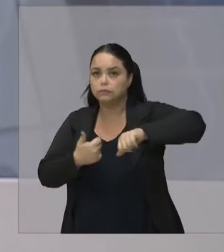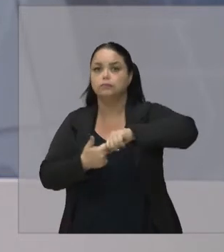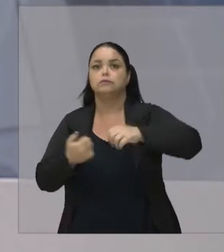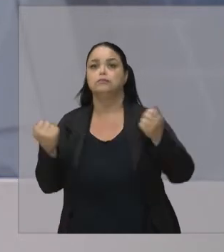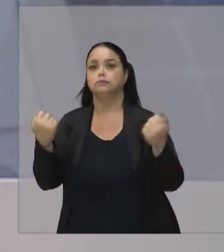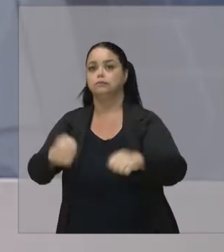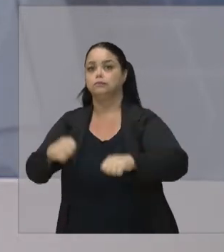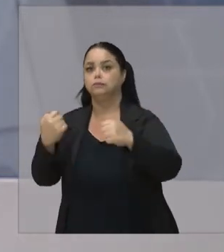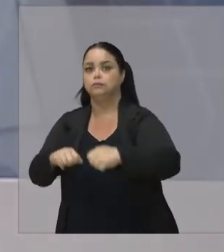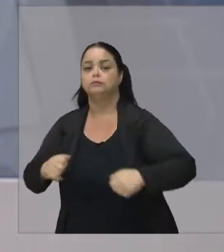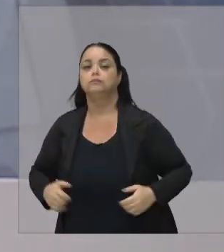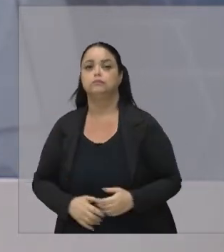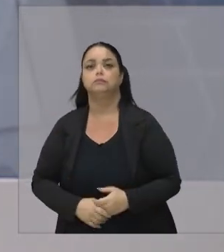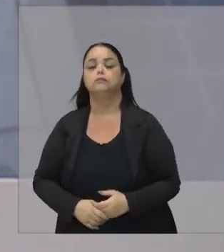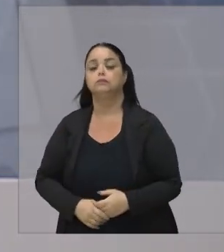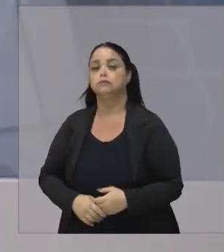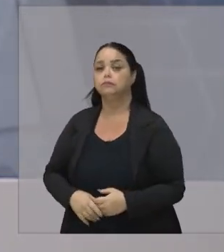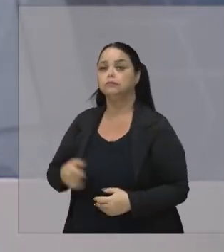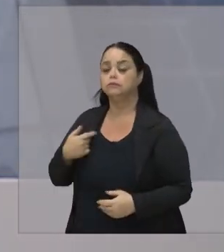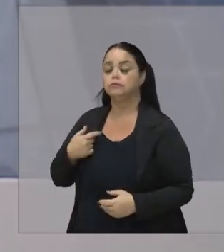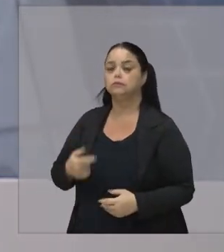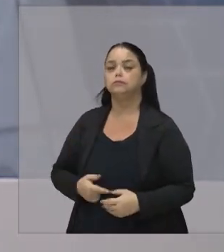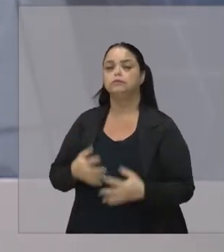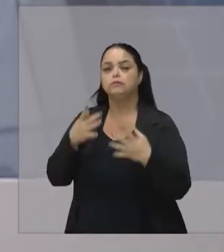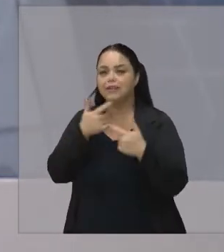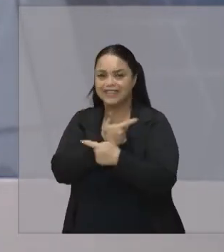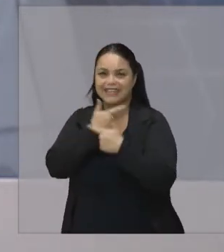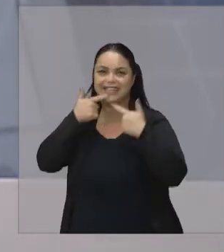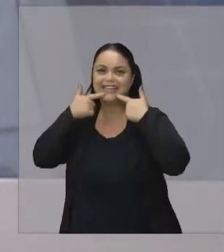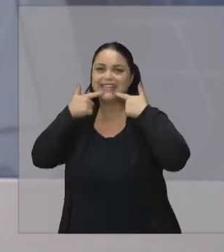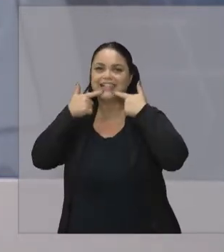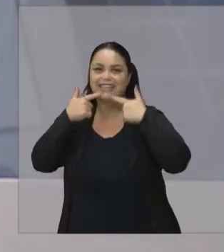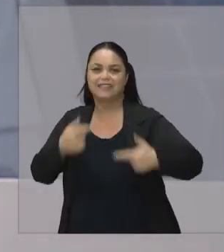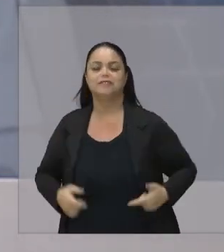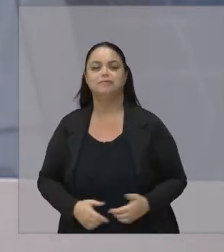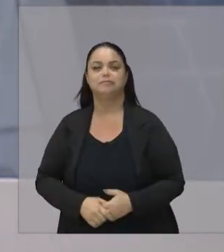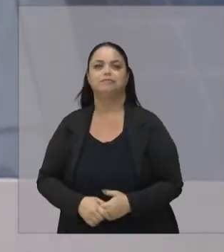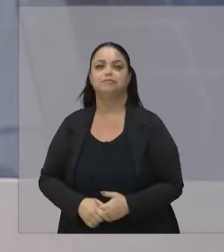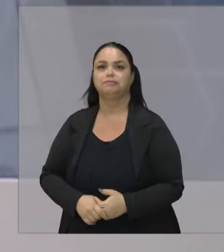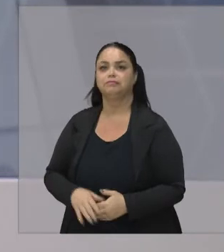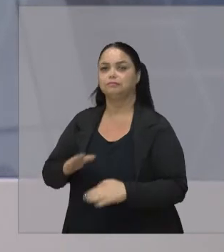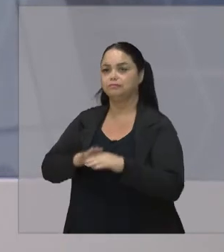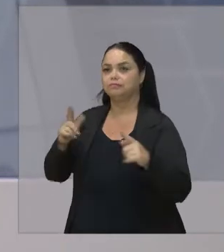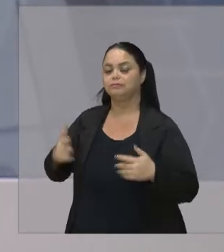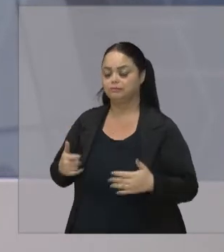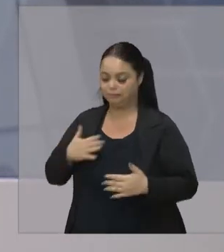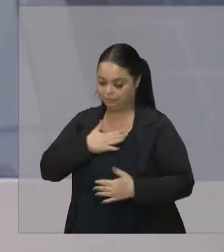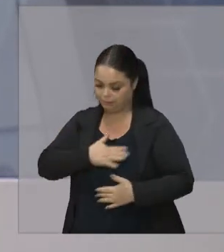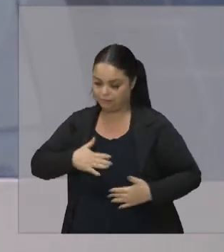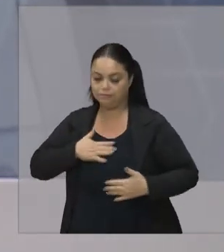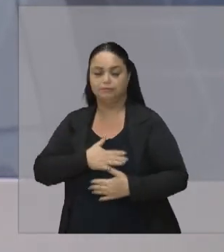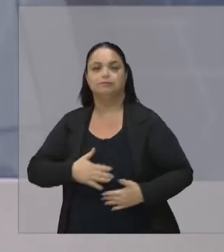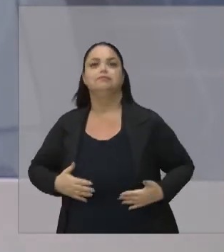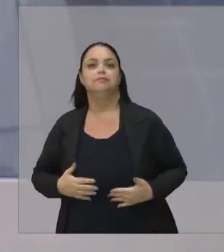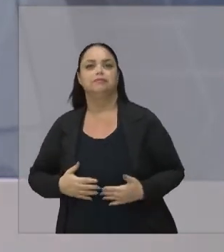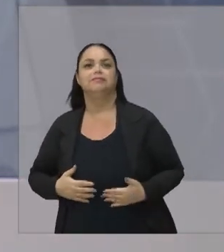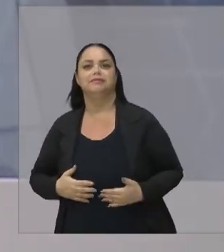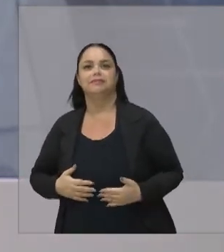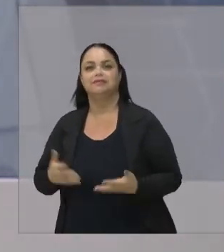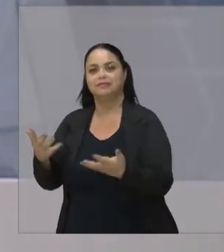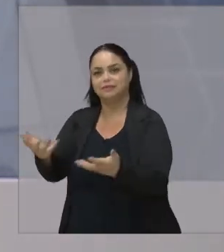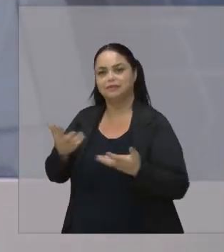necessárias Como você disse aqui Abrir um sorriso No rosto Que é a coisa mais Gratificante Que tem É ser